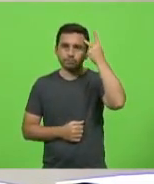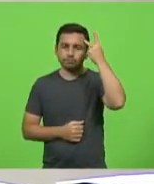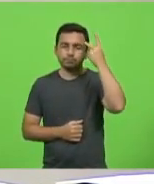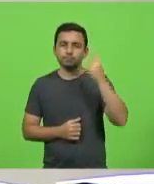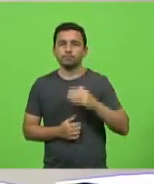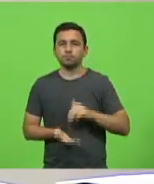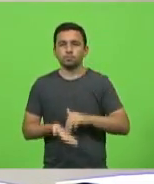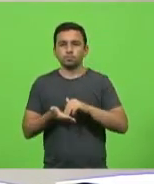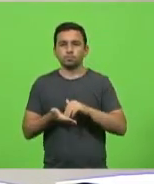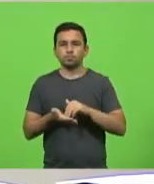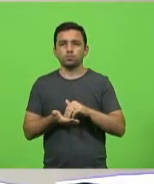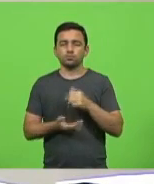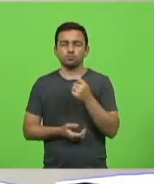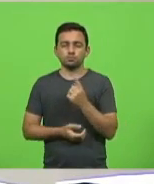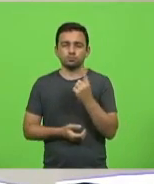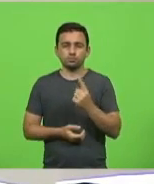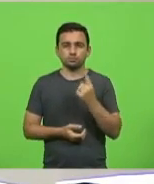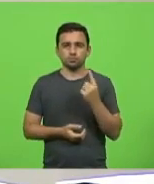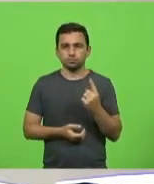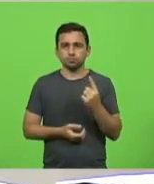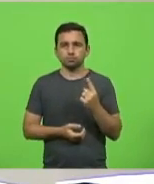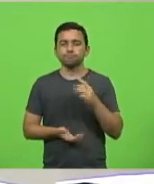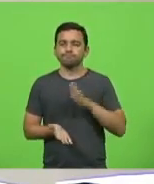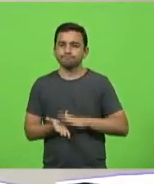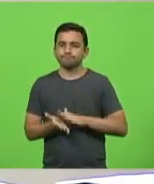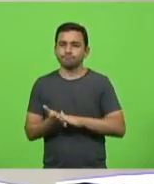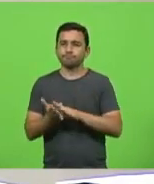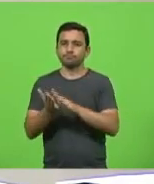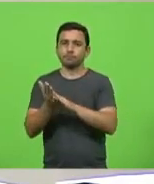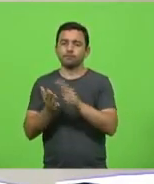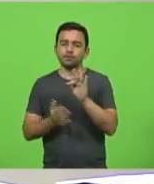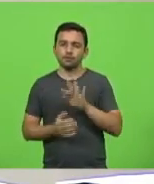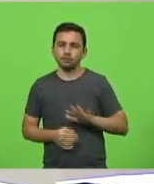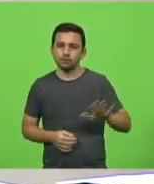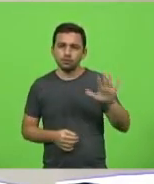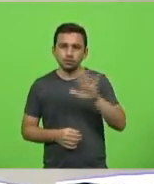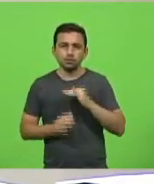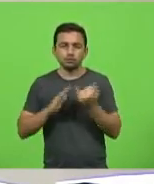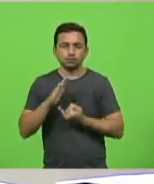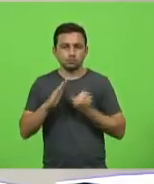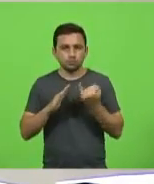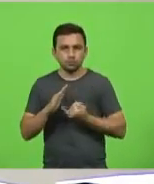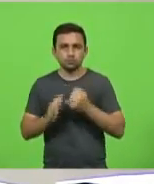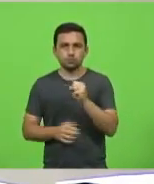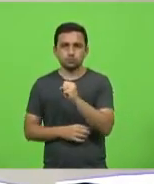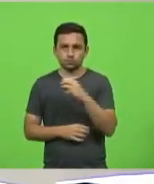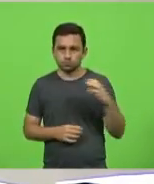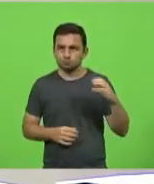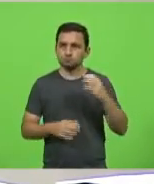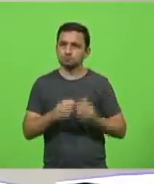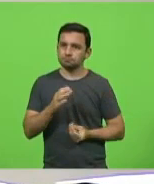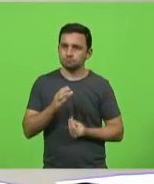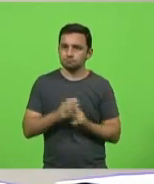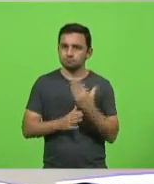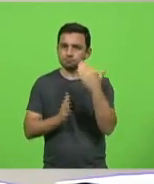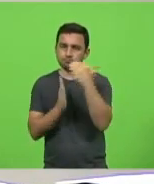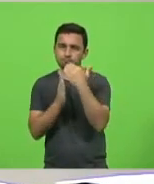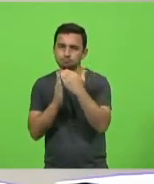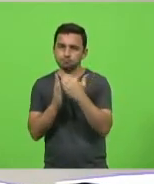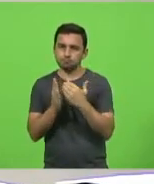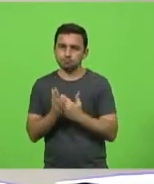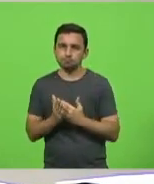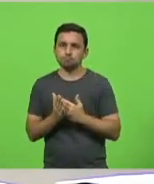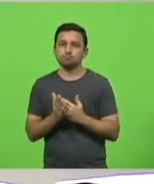Moção número 111. Manifestando aplausos à Federação das Indústrias de Santa Catarina, pela criação do programa Travessia.